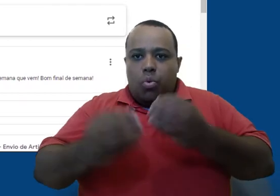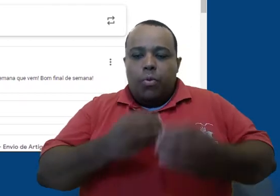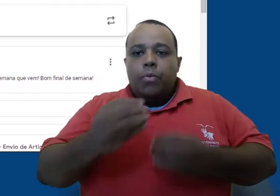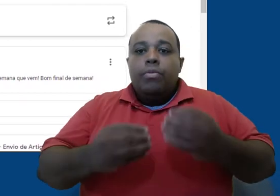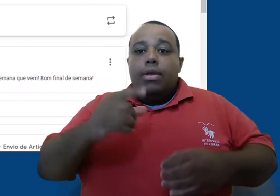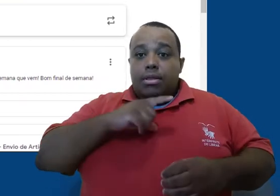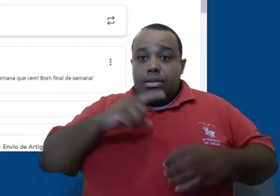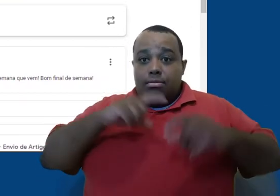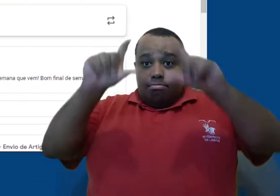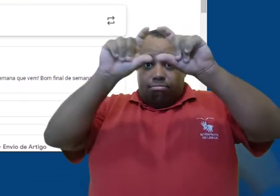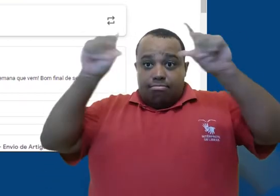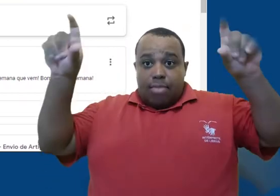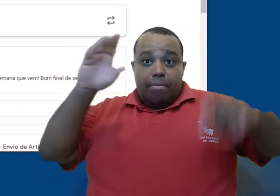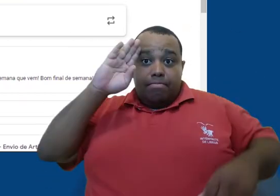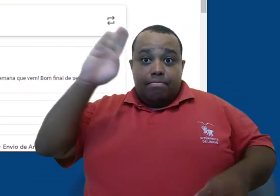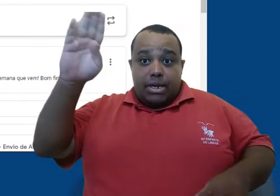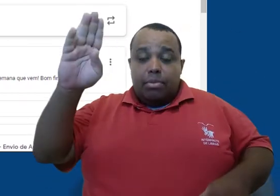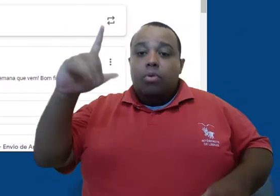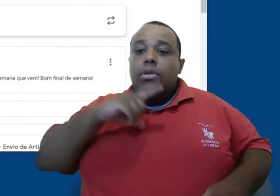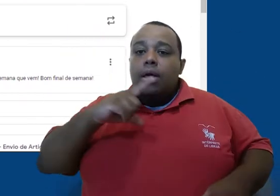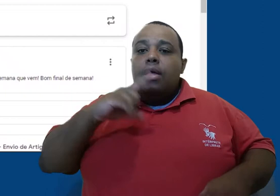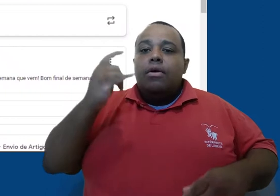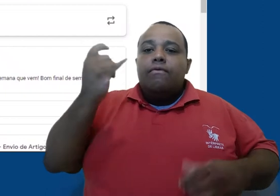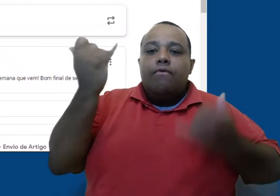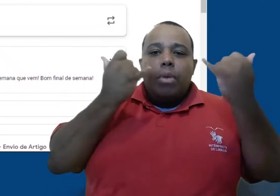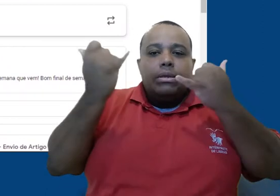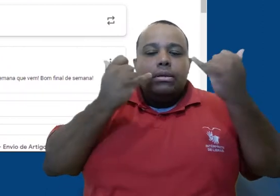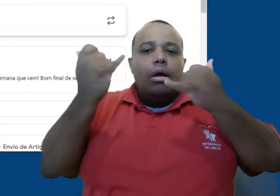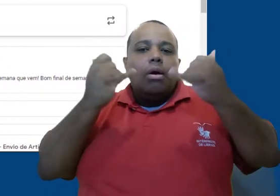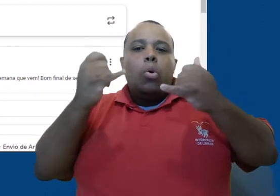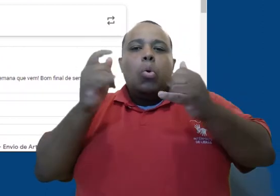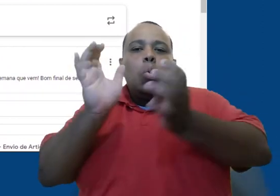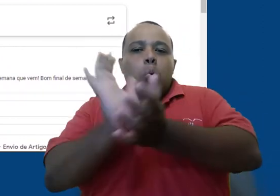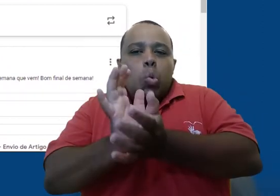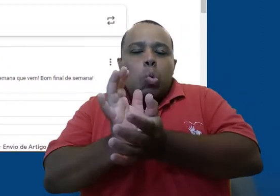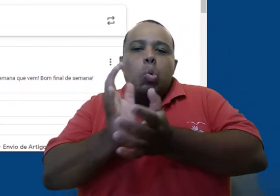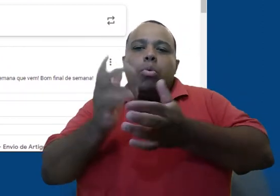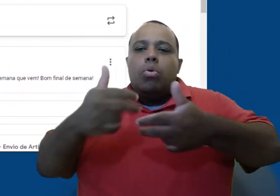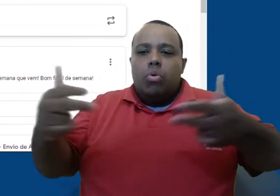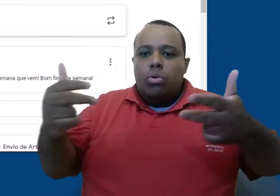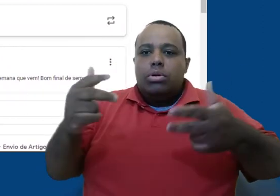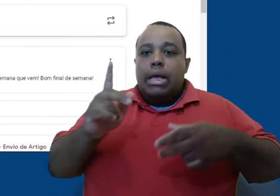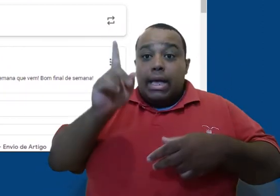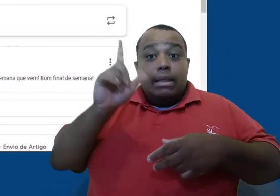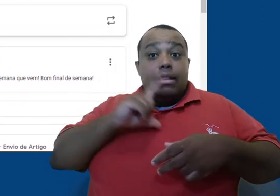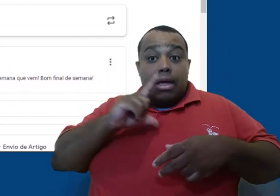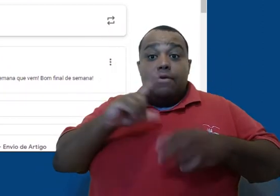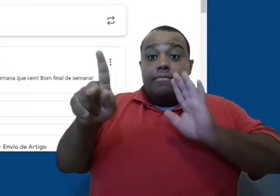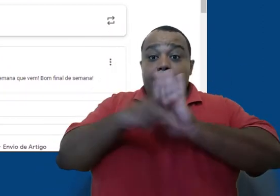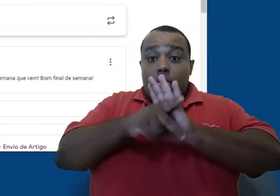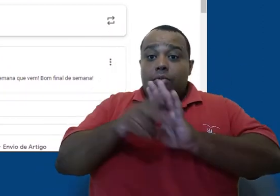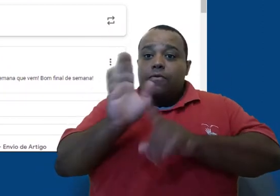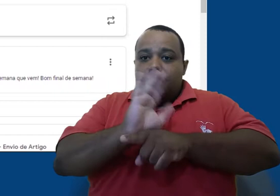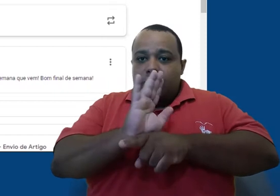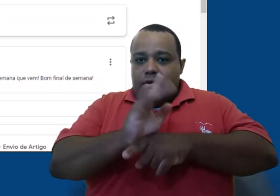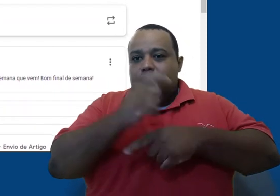principal da nossa aba Mural, o qual temos links e informações importantes da nossa turma, e deixarei linkado o vídeo sobre ele na descrição, então logo abaixo temos